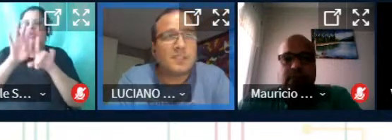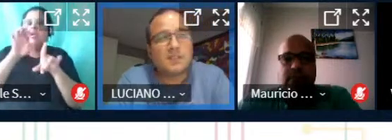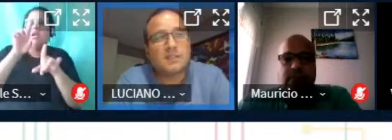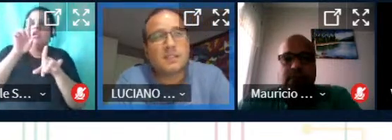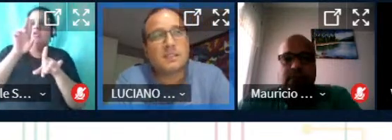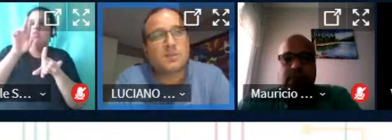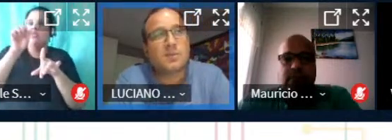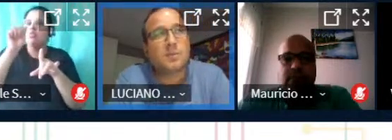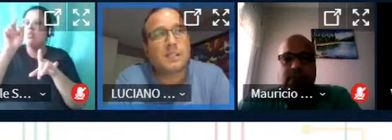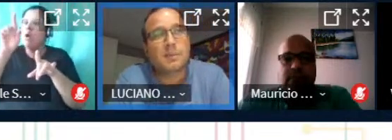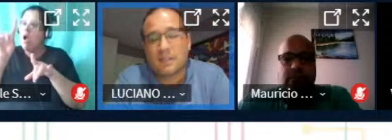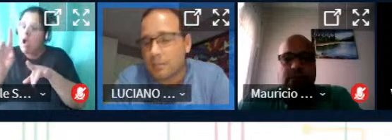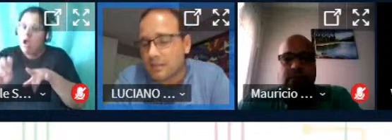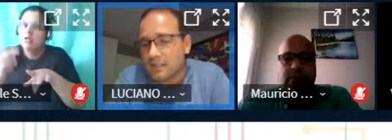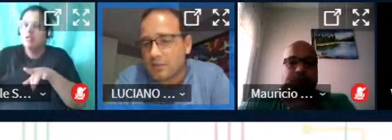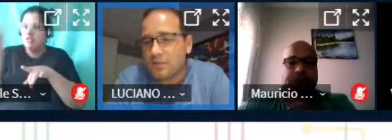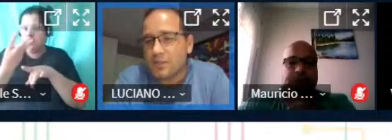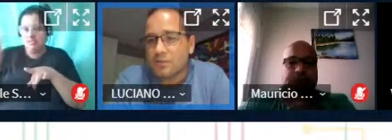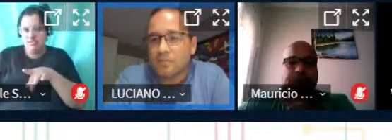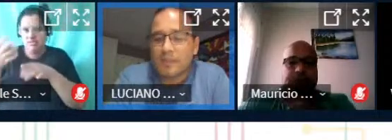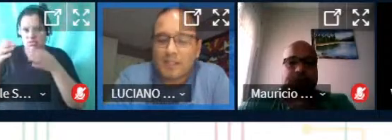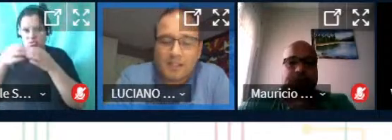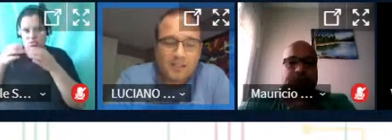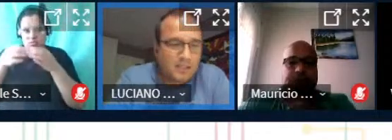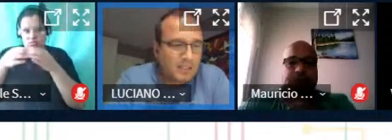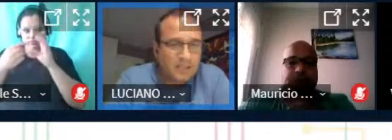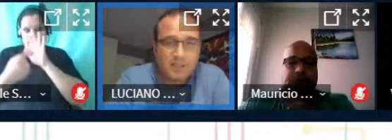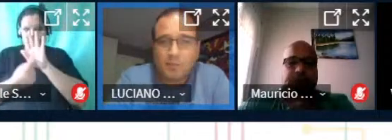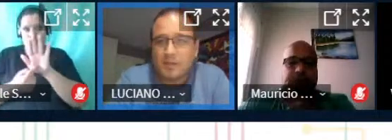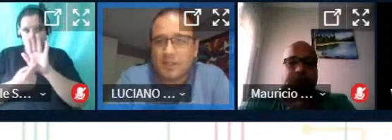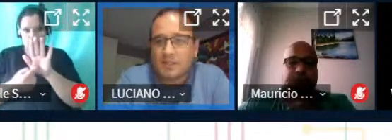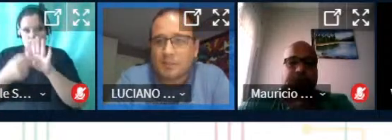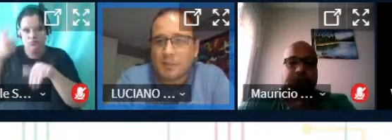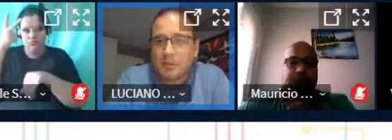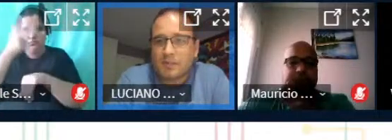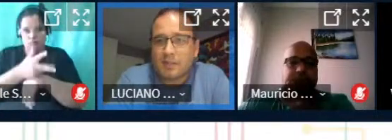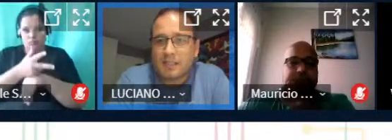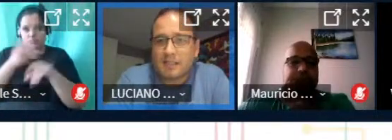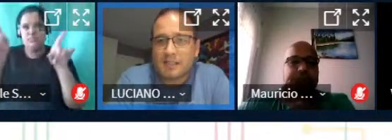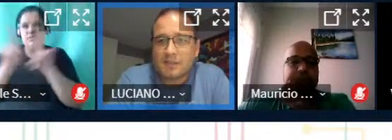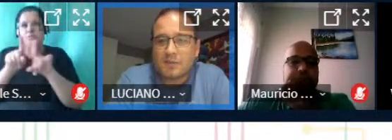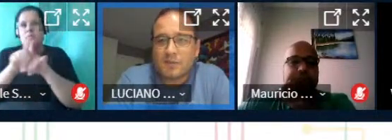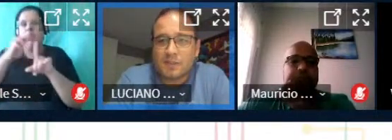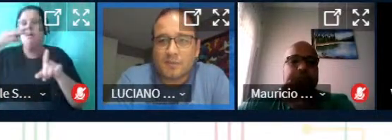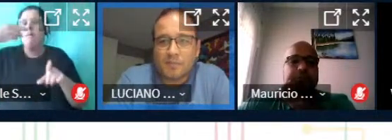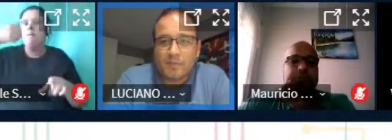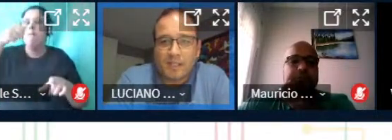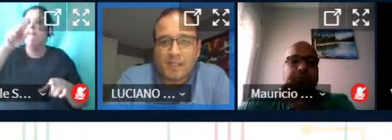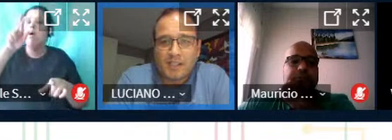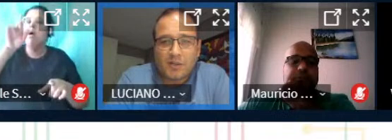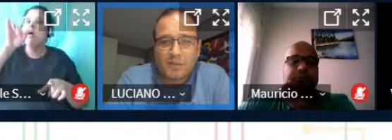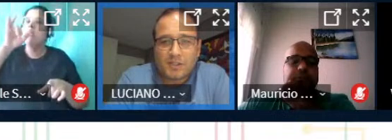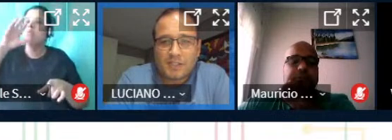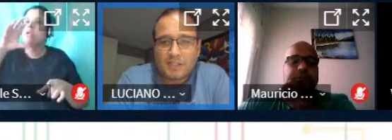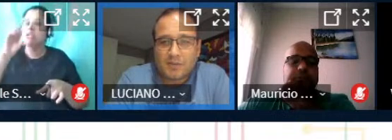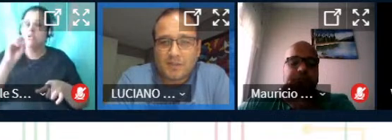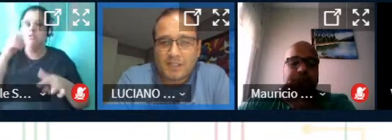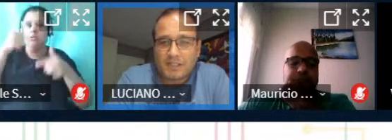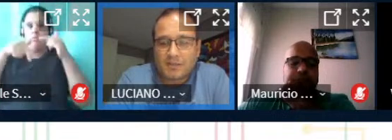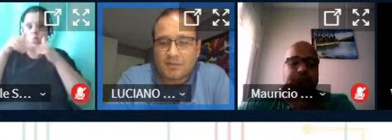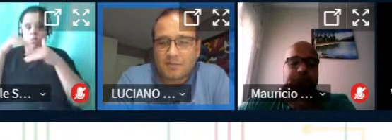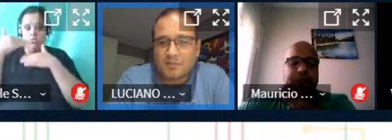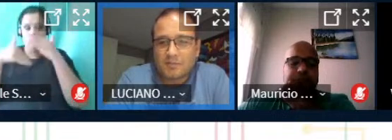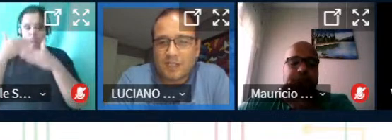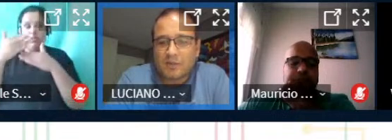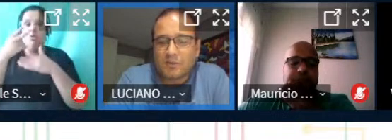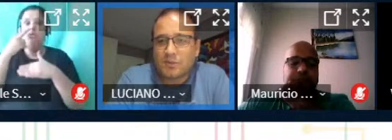e o Vinícius que são grupos que apresentaram o vídeo ao Maurício também pelo trabalho que está sendo desenvolvido eu vejo assim que